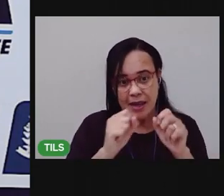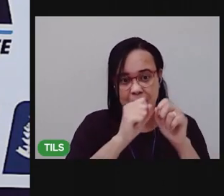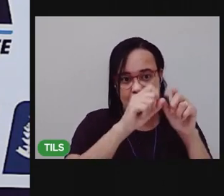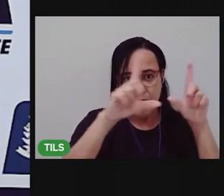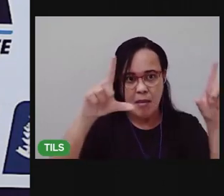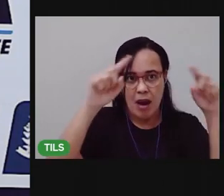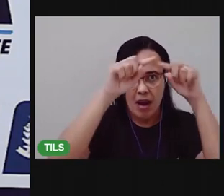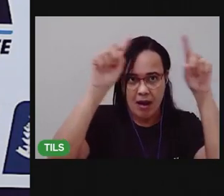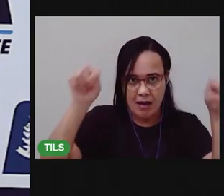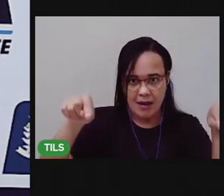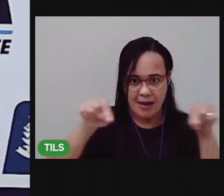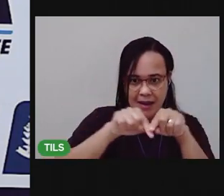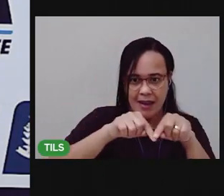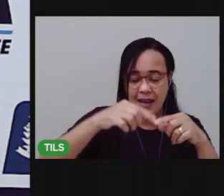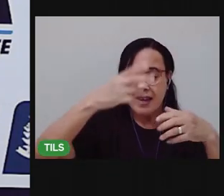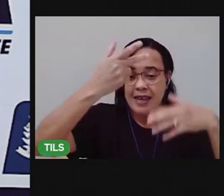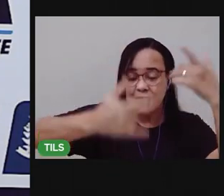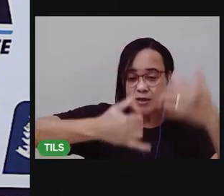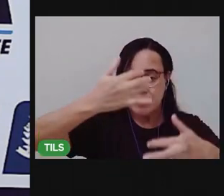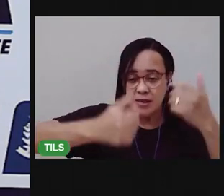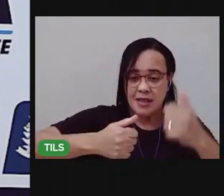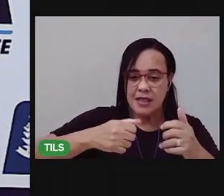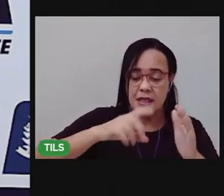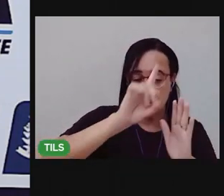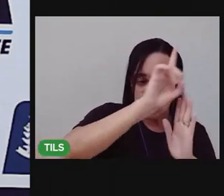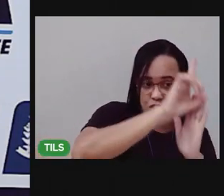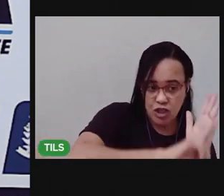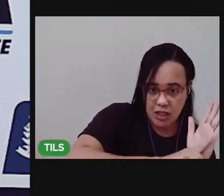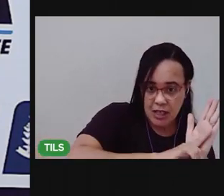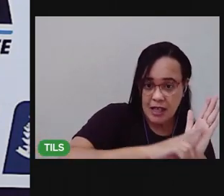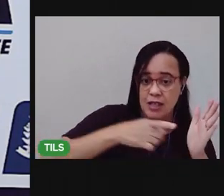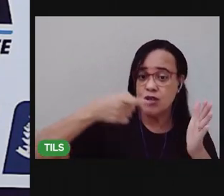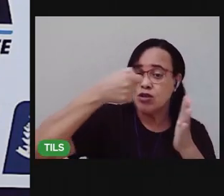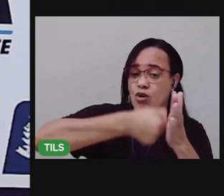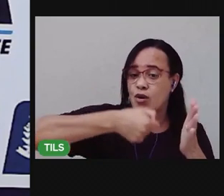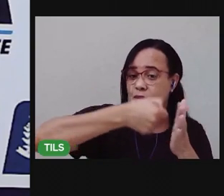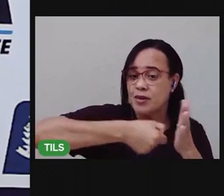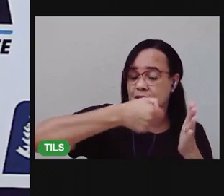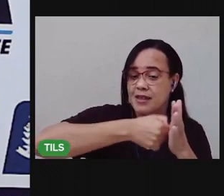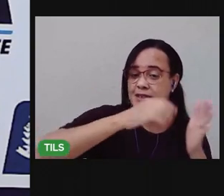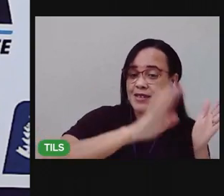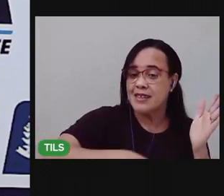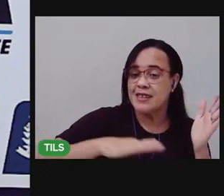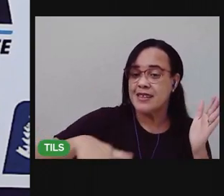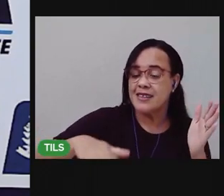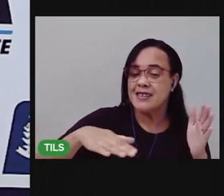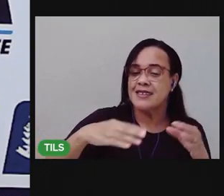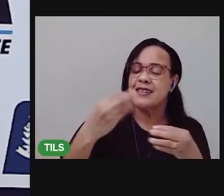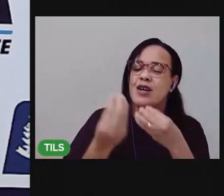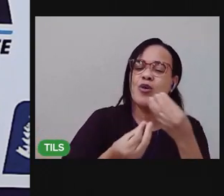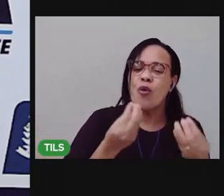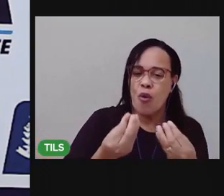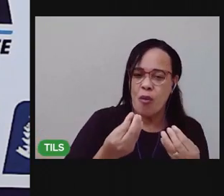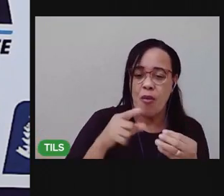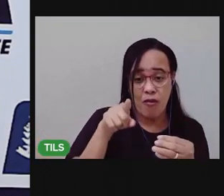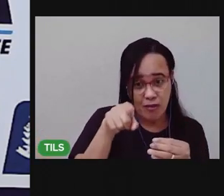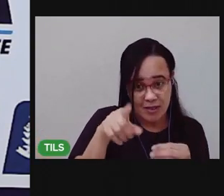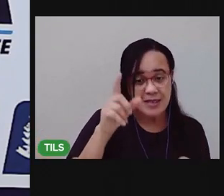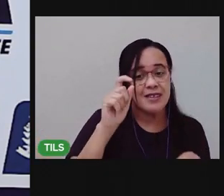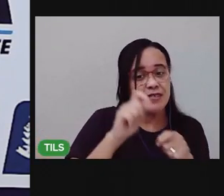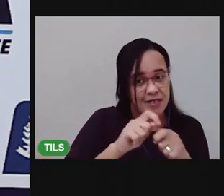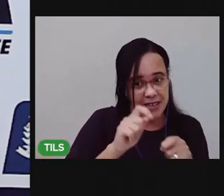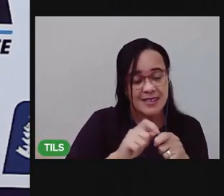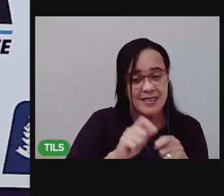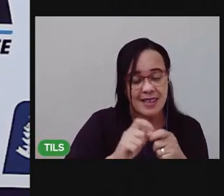se você vai conseguir fazer esse desafio. Agora a gente vai se despedindo. Nos encontramos